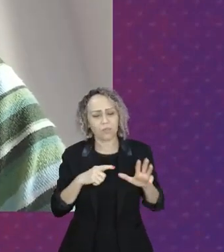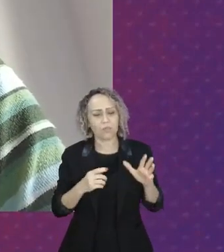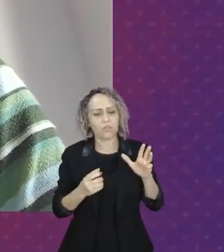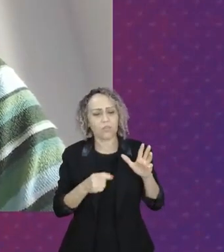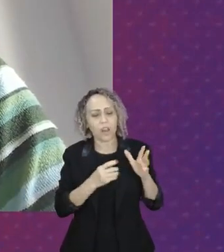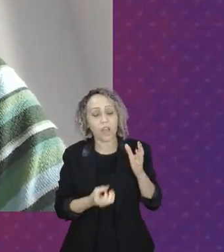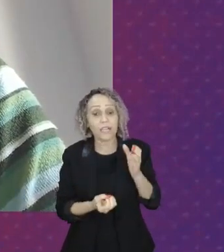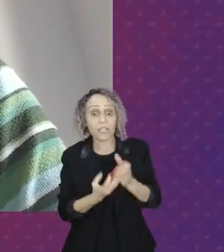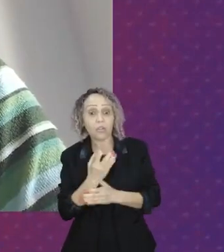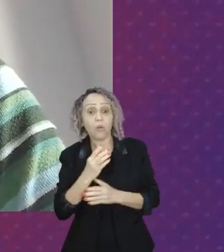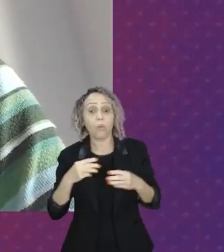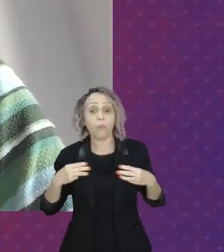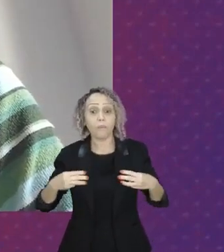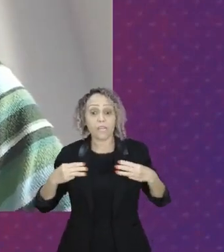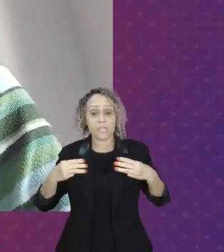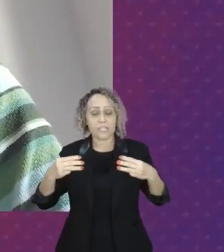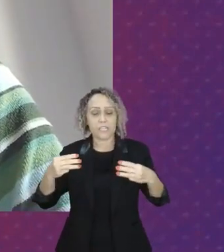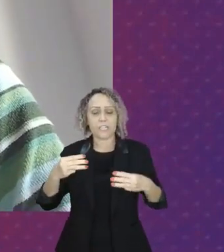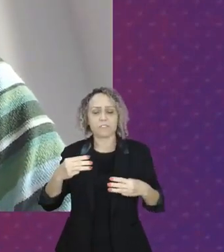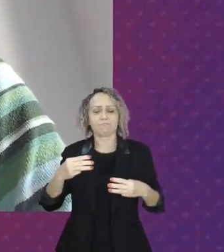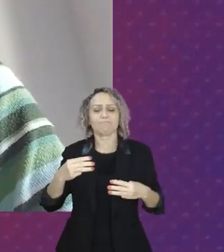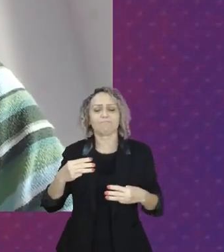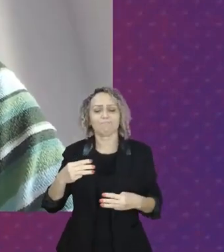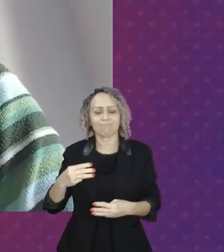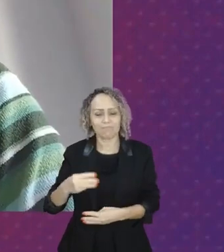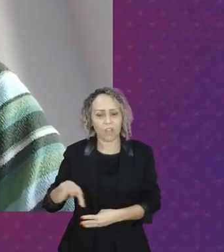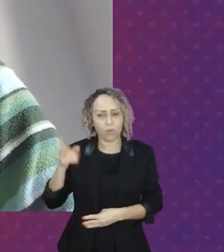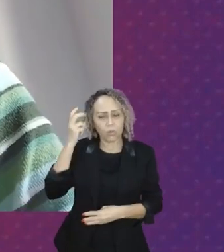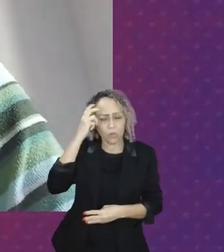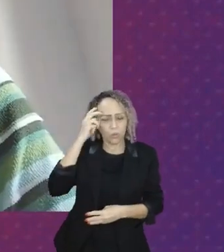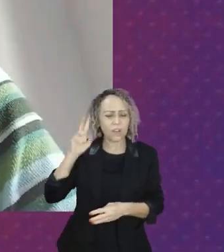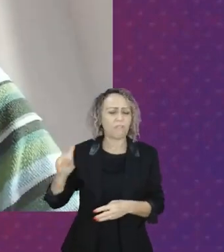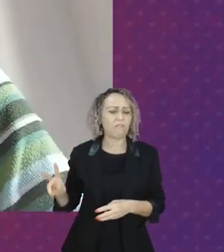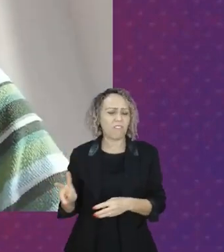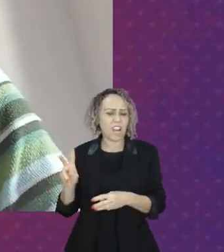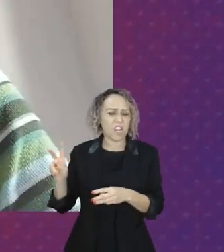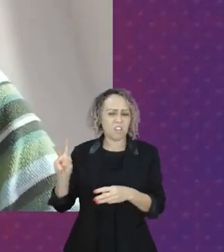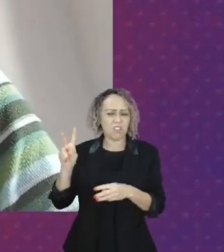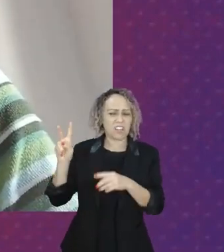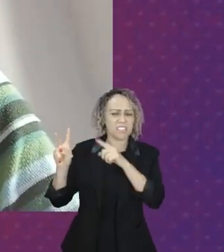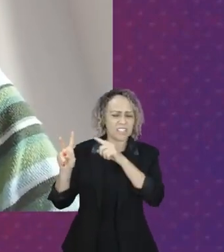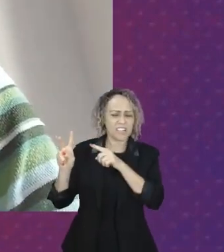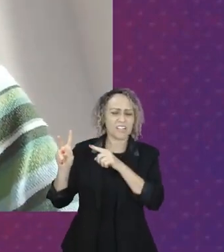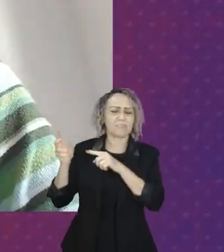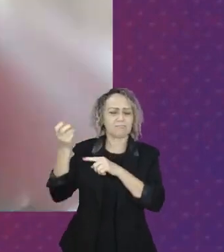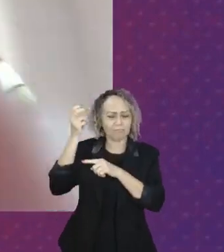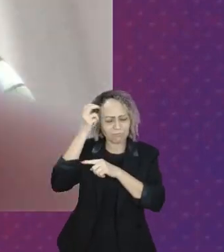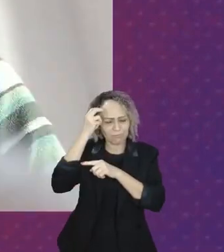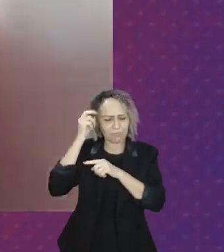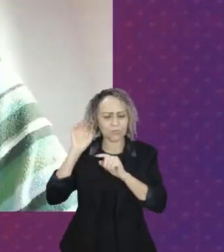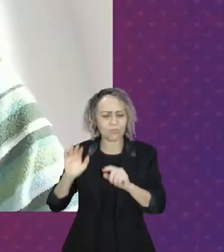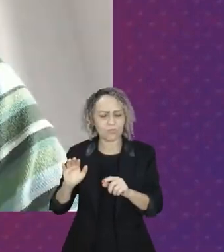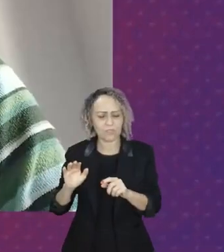do MINC. Então, a gente precisa retomar o Ministério da Cultura num primeiro lugar. O governo